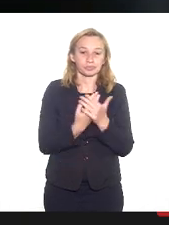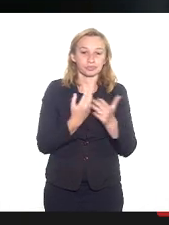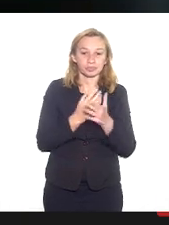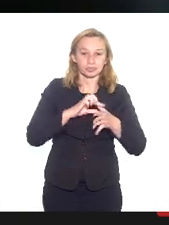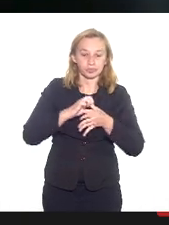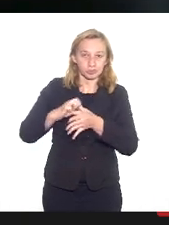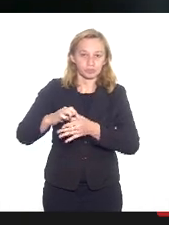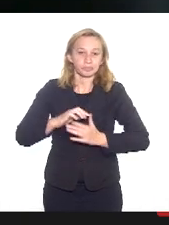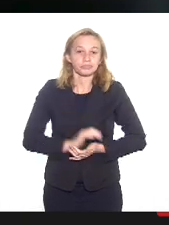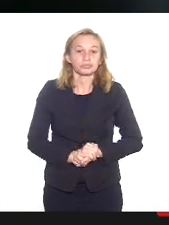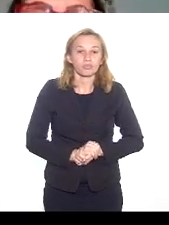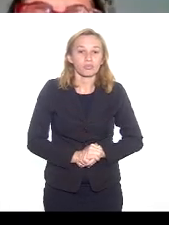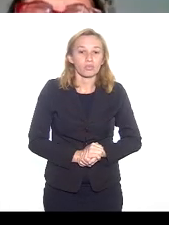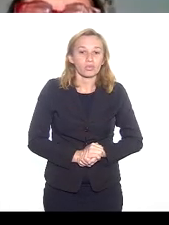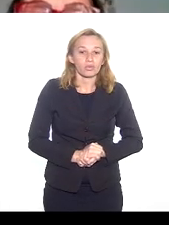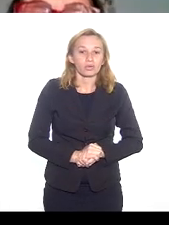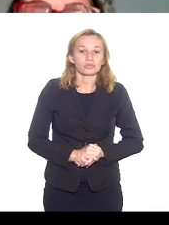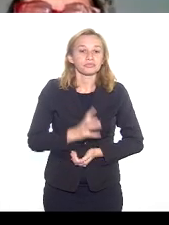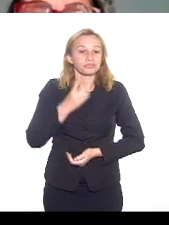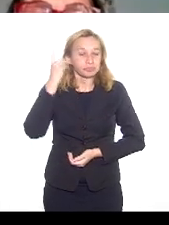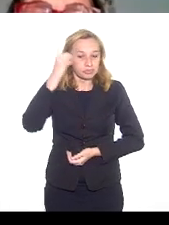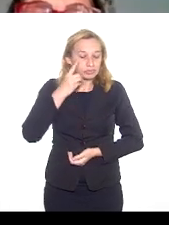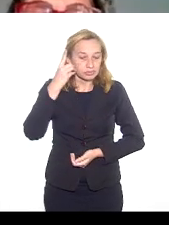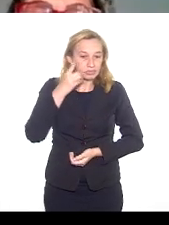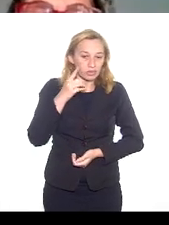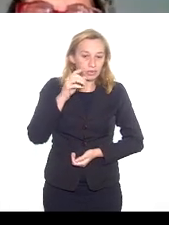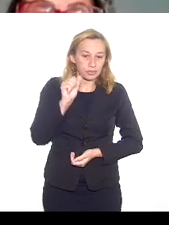líderes. Deputada Adriana Baltazar.